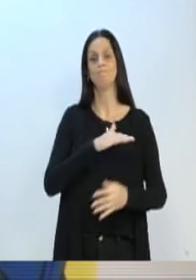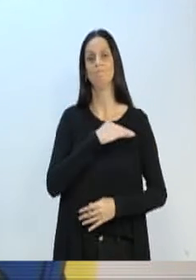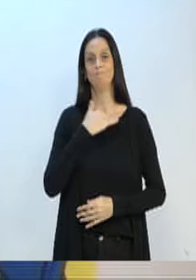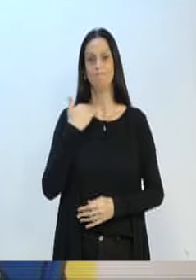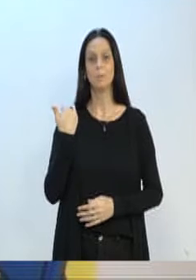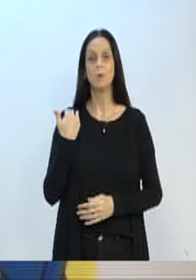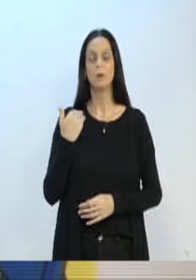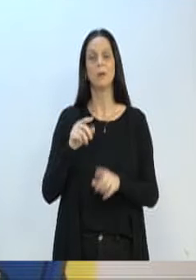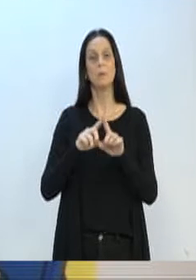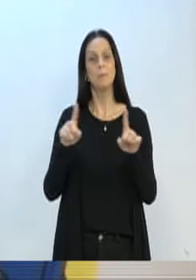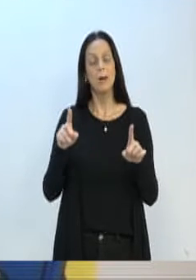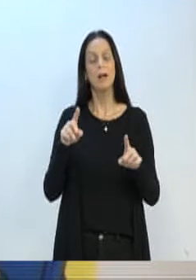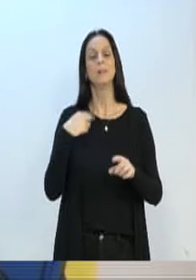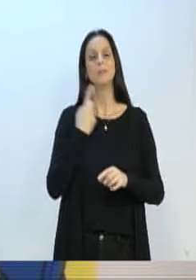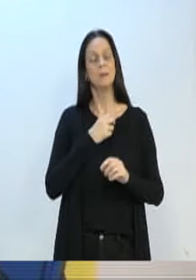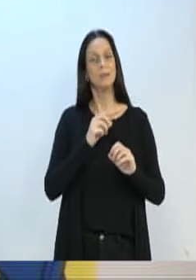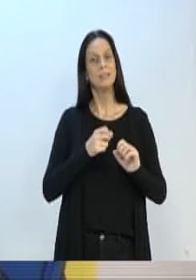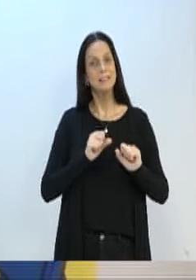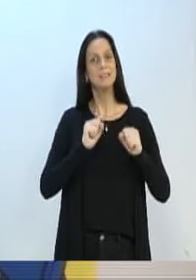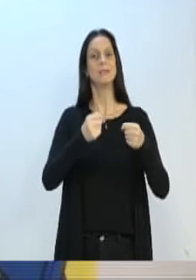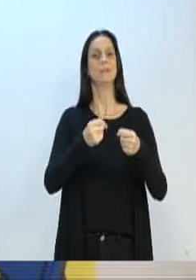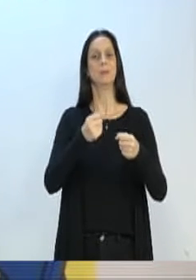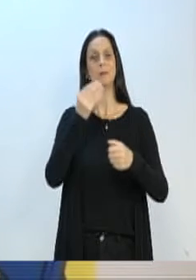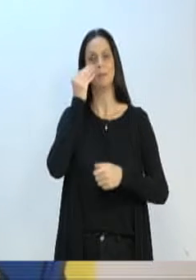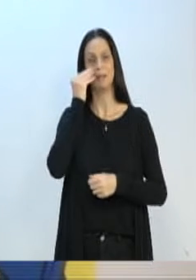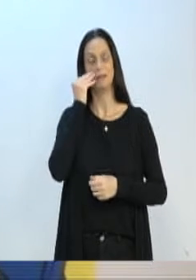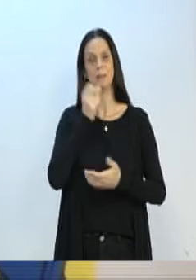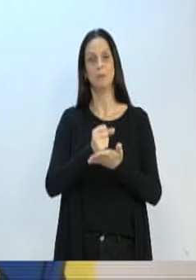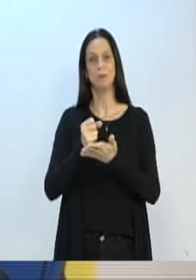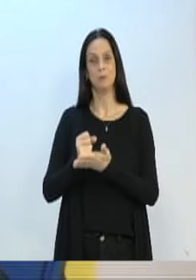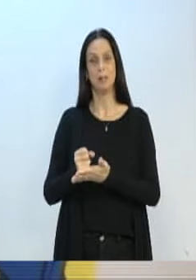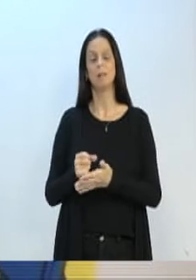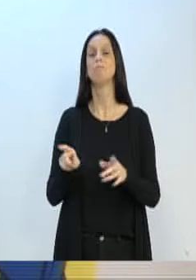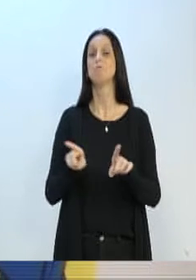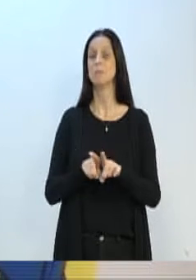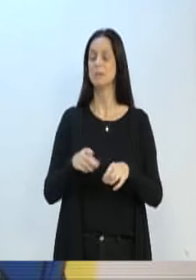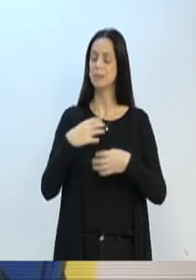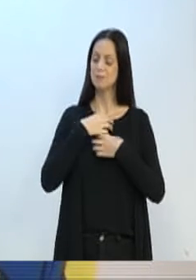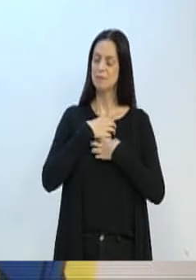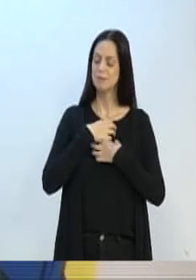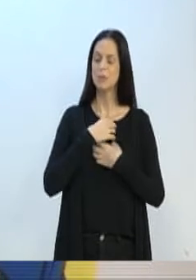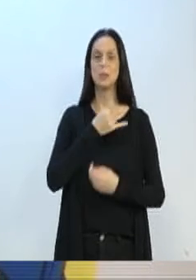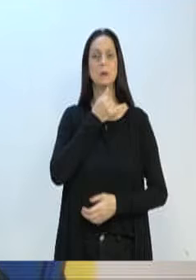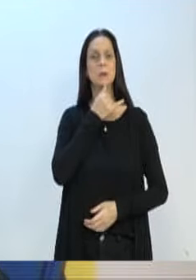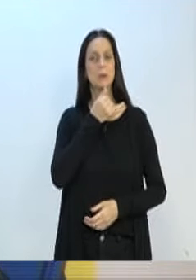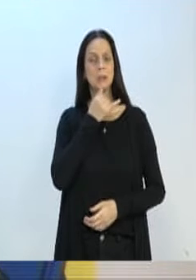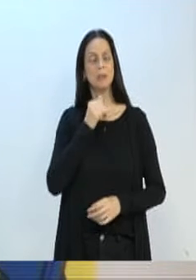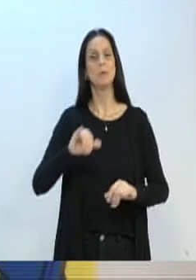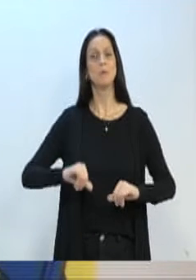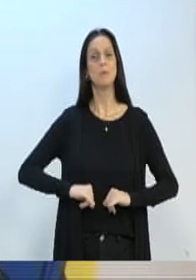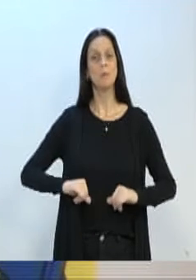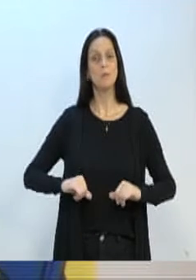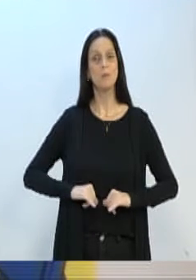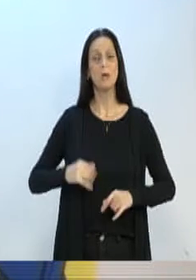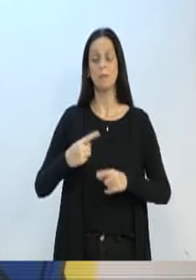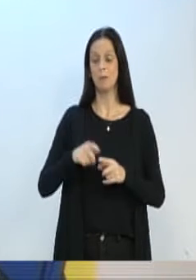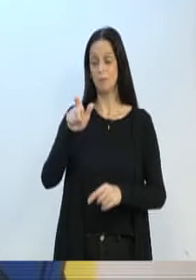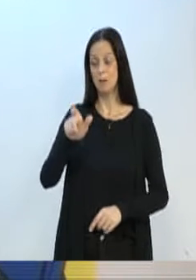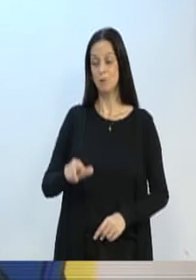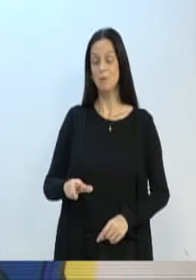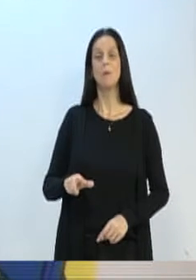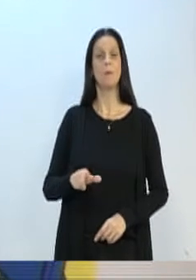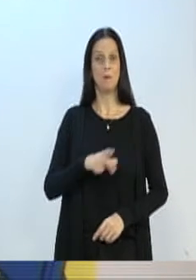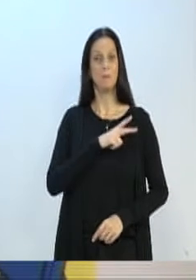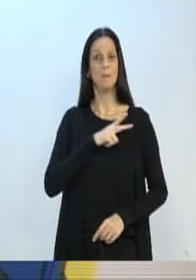morriam. E a gente ficava triste, a gente sofria junto, porque perder um paciente também é